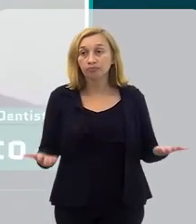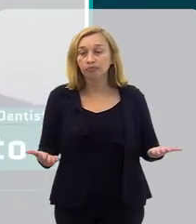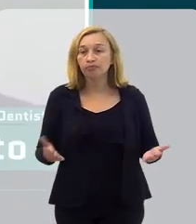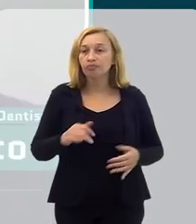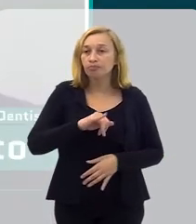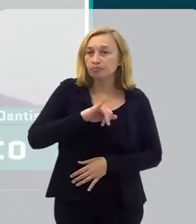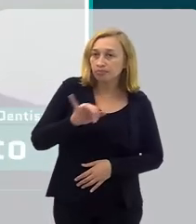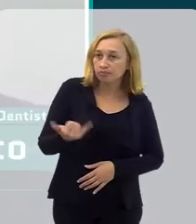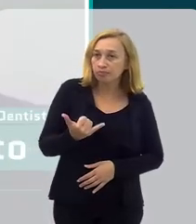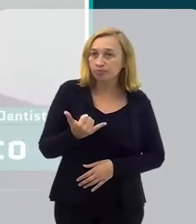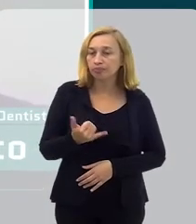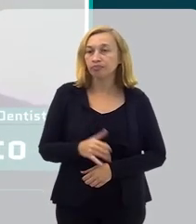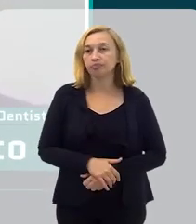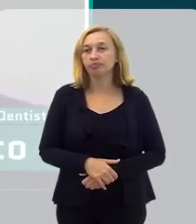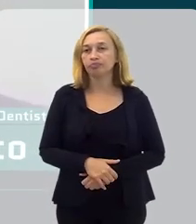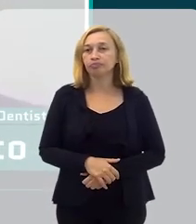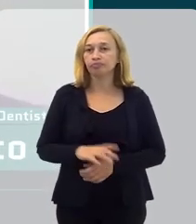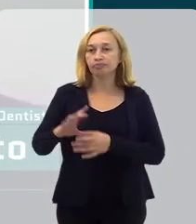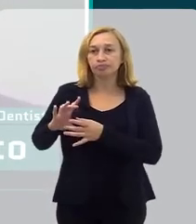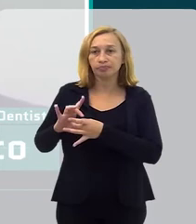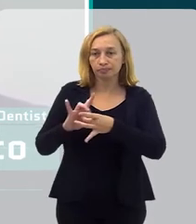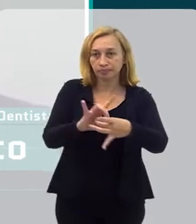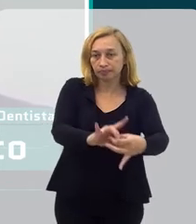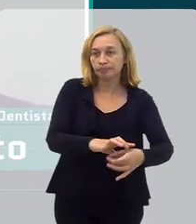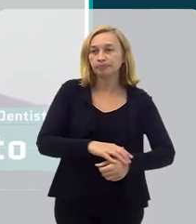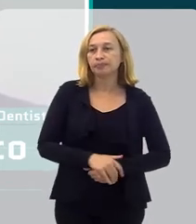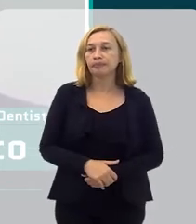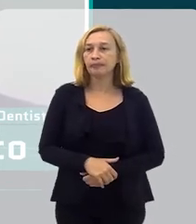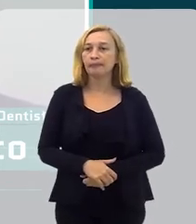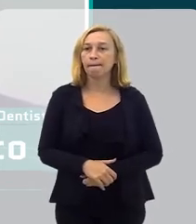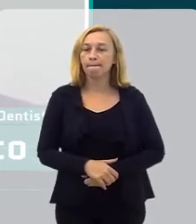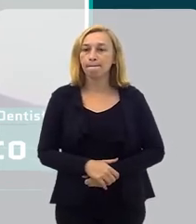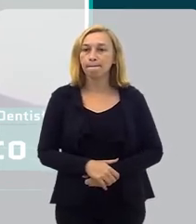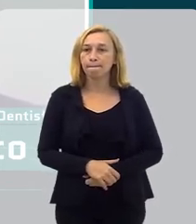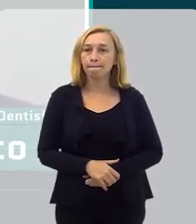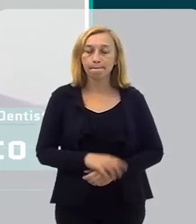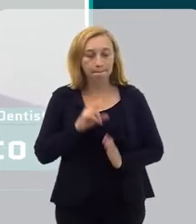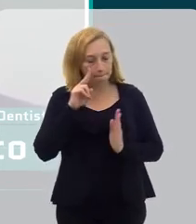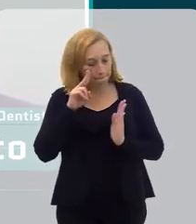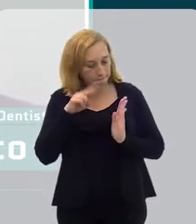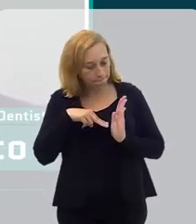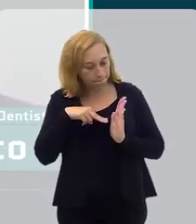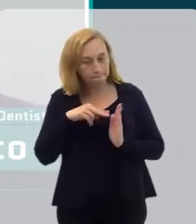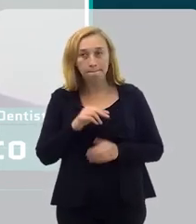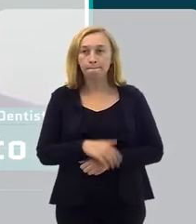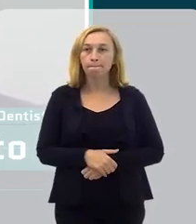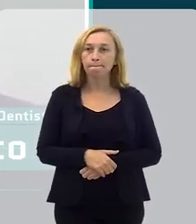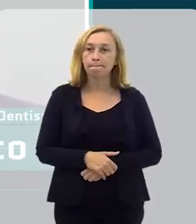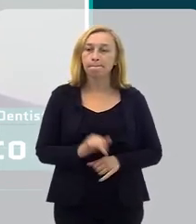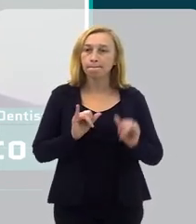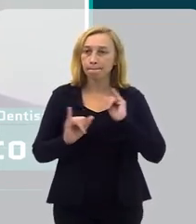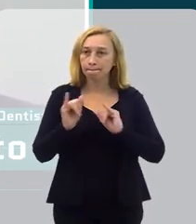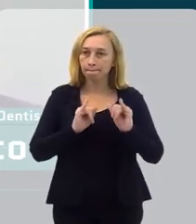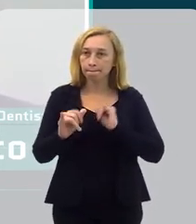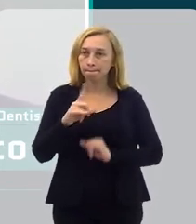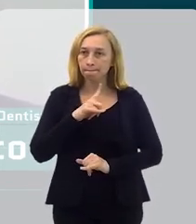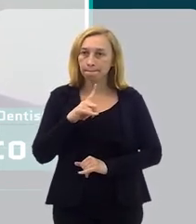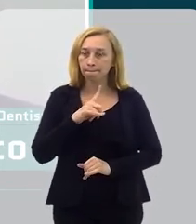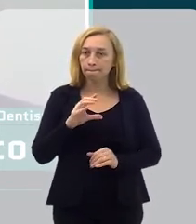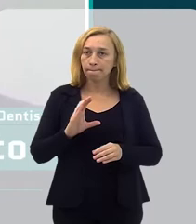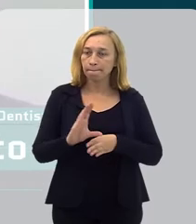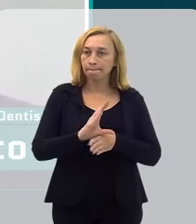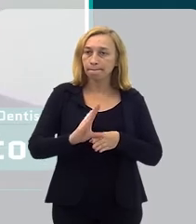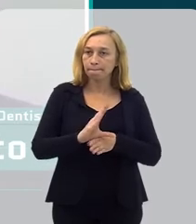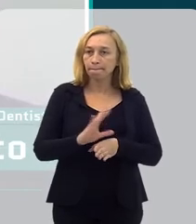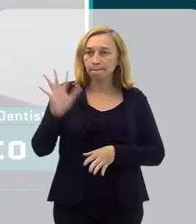Então, eu vou aproveitar o gancho e vou ler aqui um dado que eu tenho, que é do